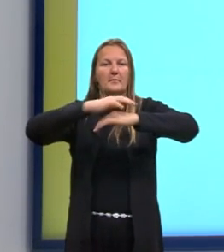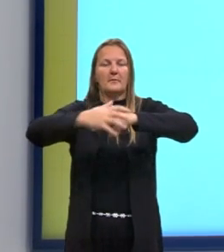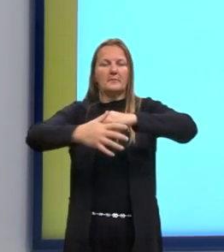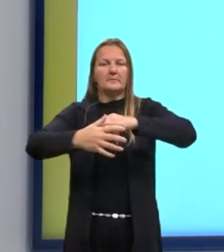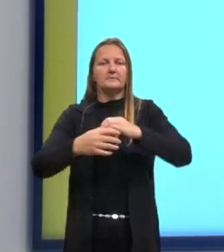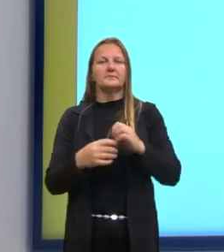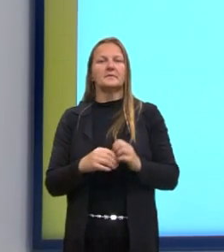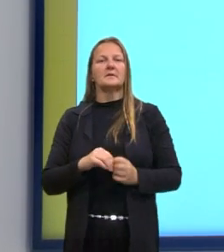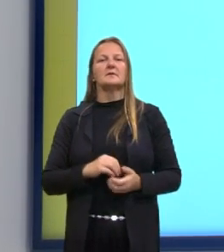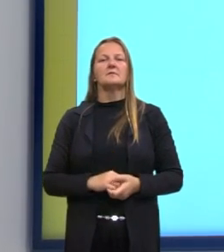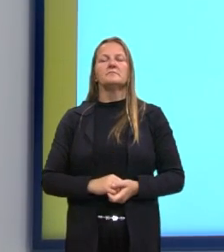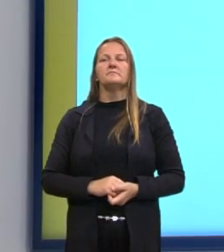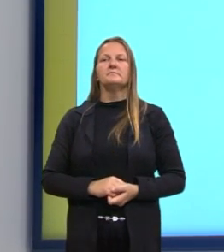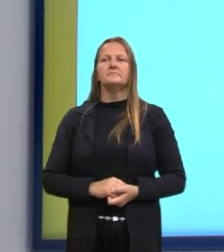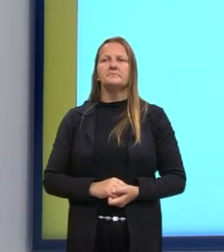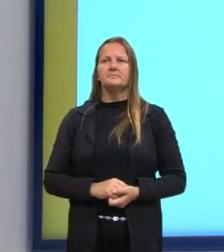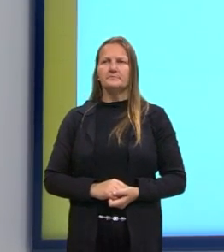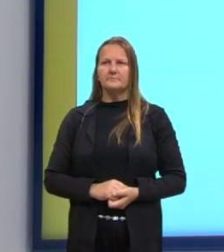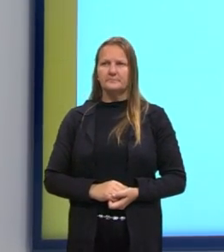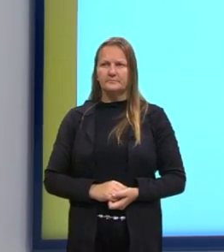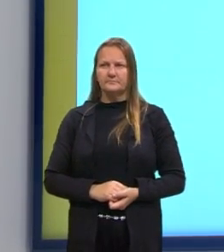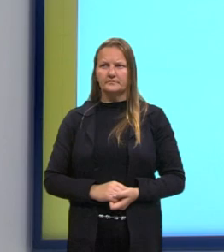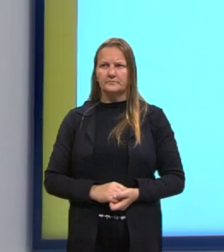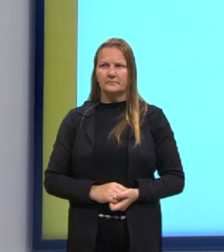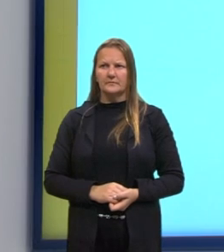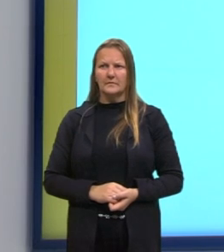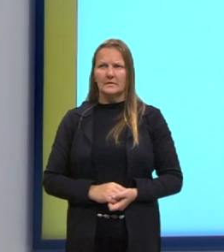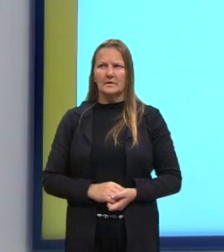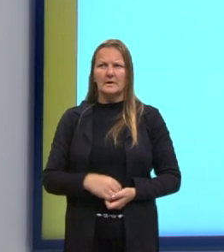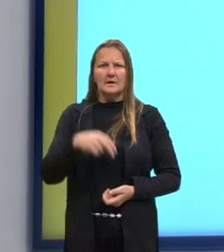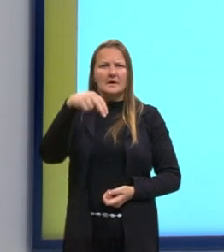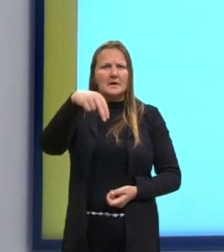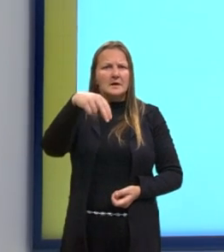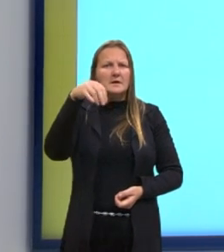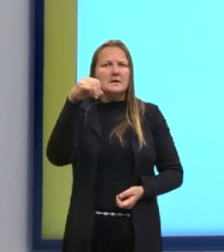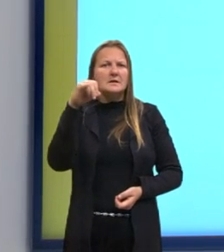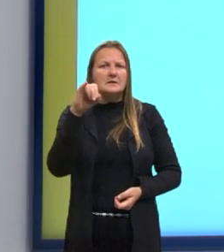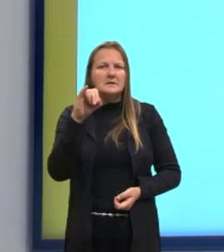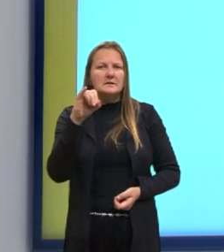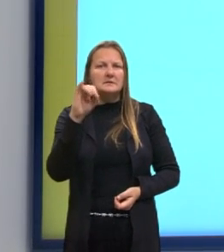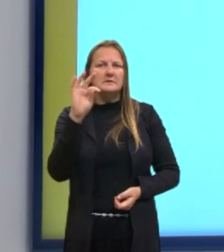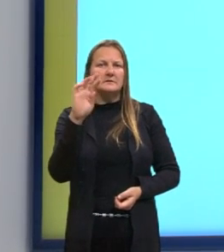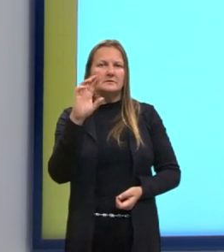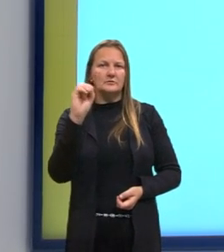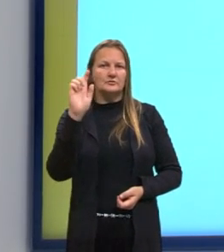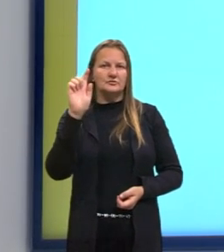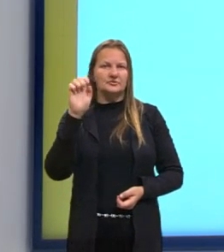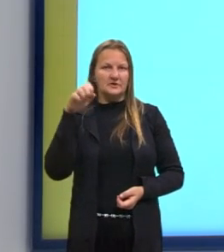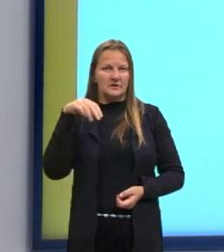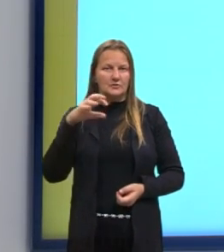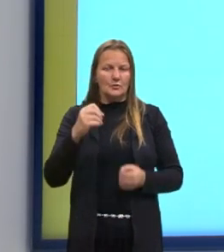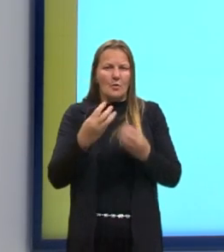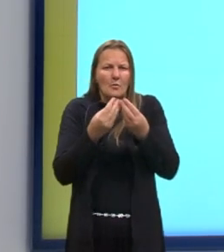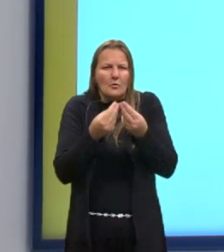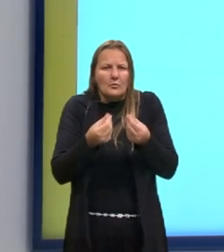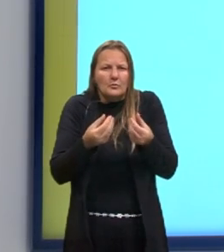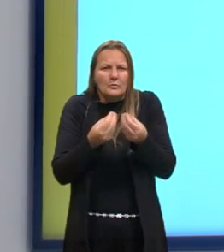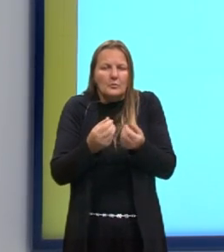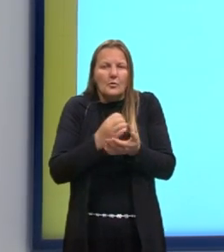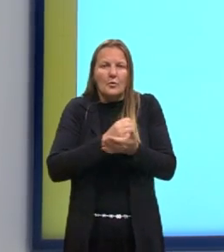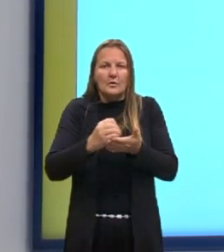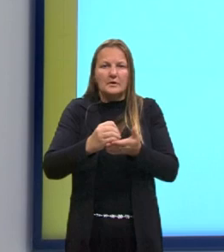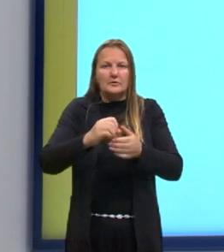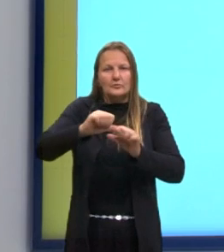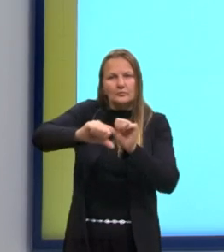na atmosfera. O nitrogênio, então, é decomposto de formas orgânicas para inorgânicas